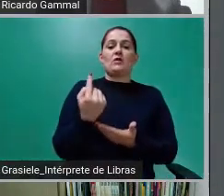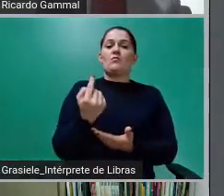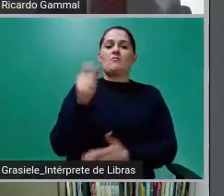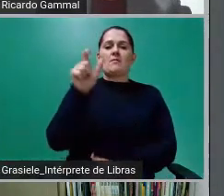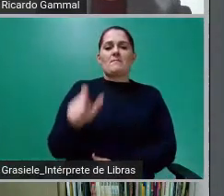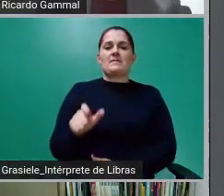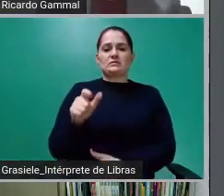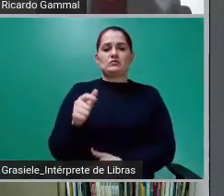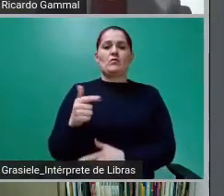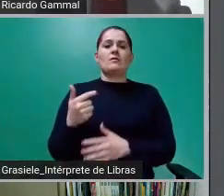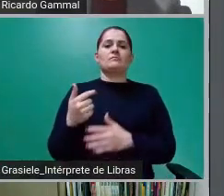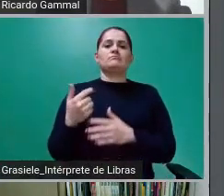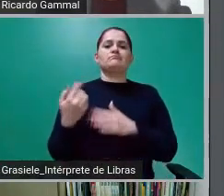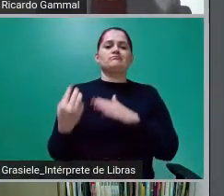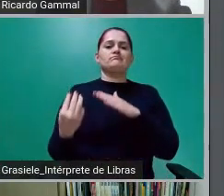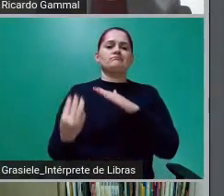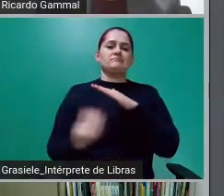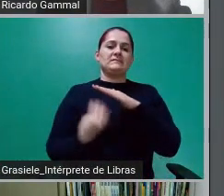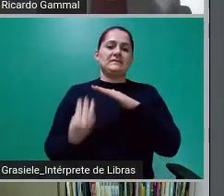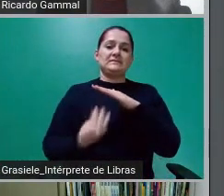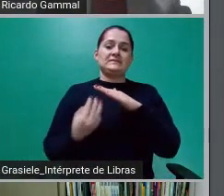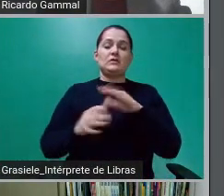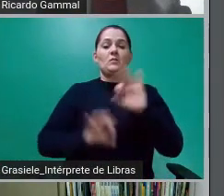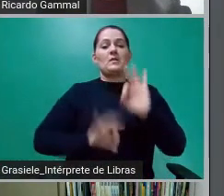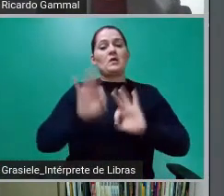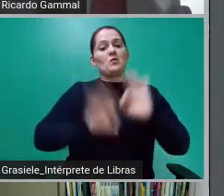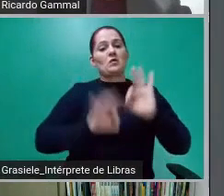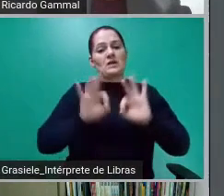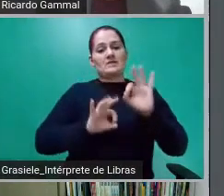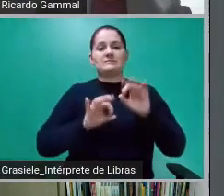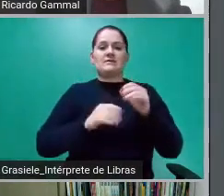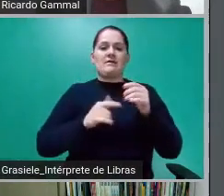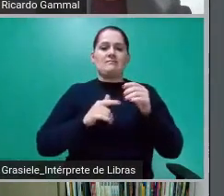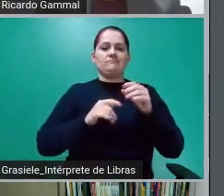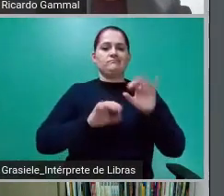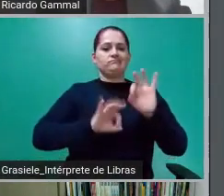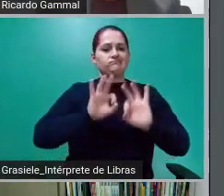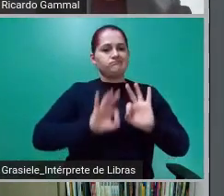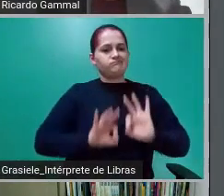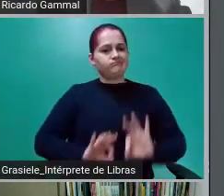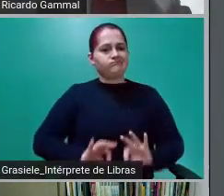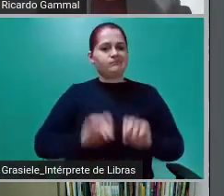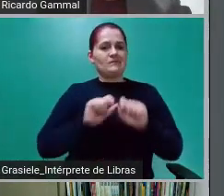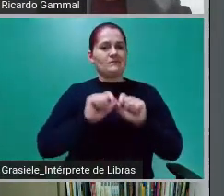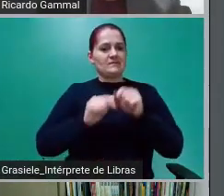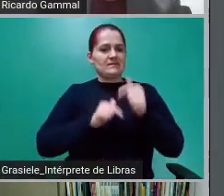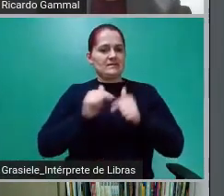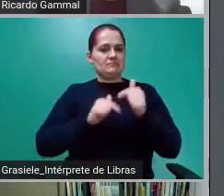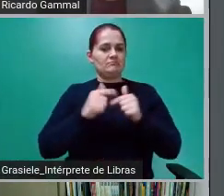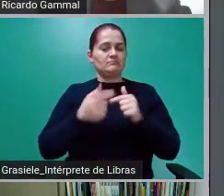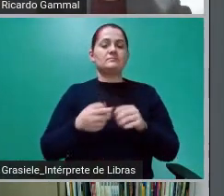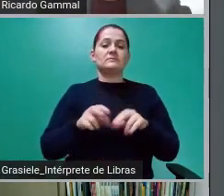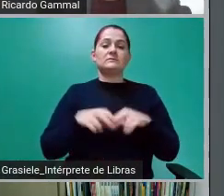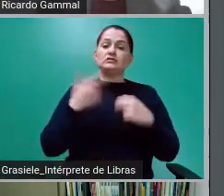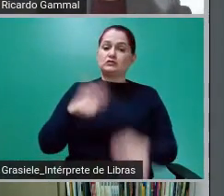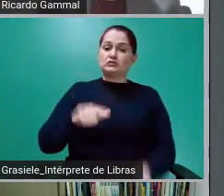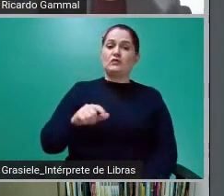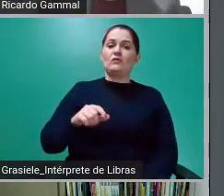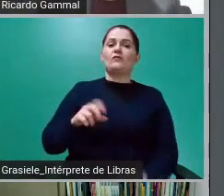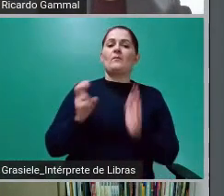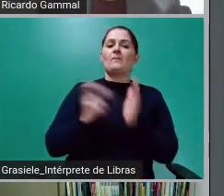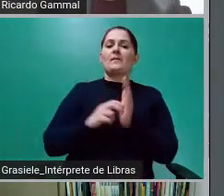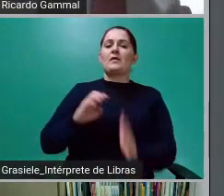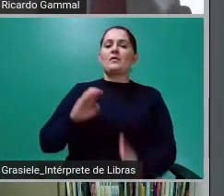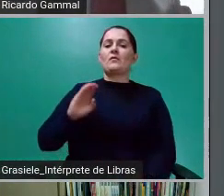para estruturar essa operação. de novo, o Banco BTG Pactual foi o